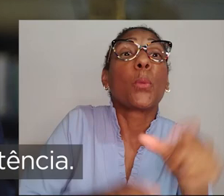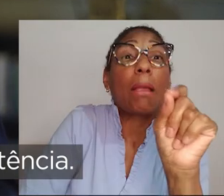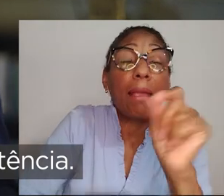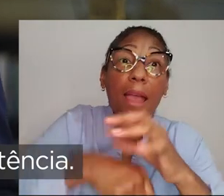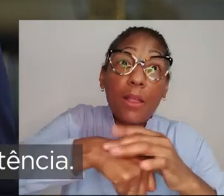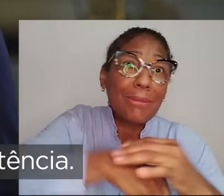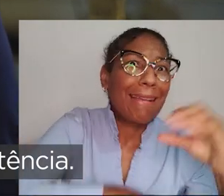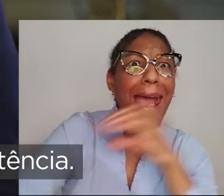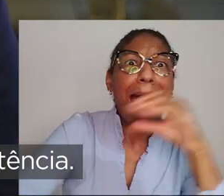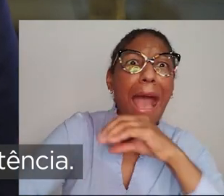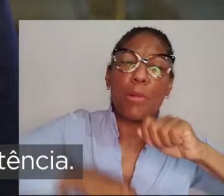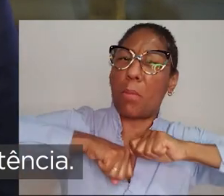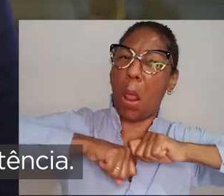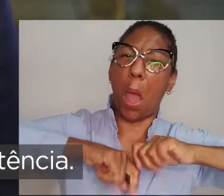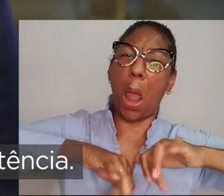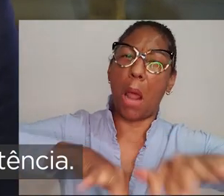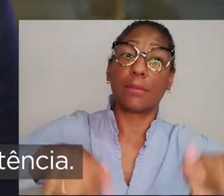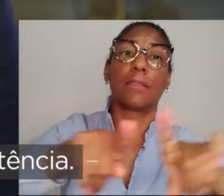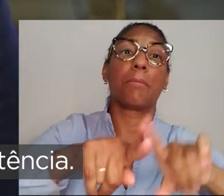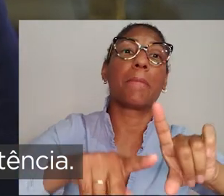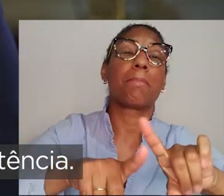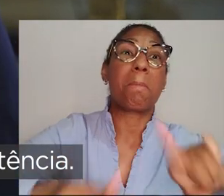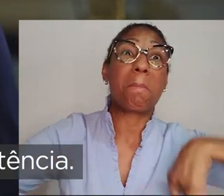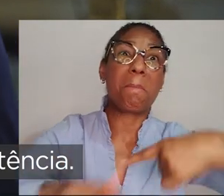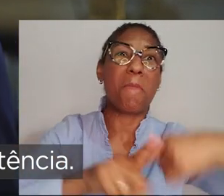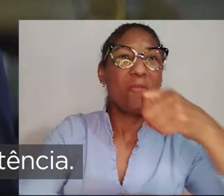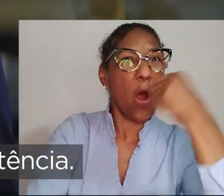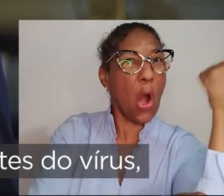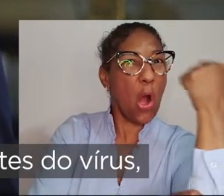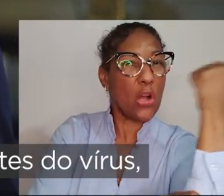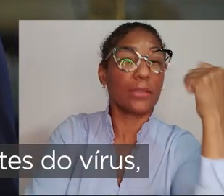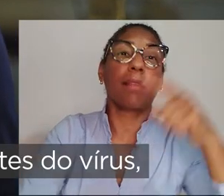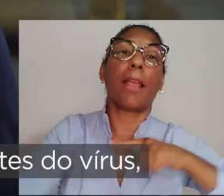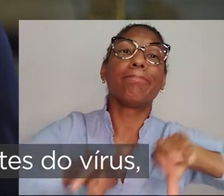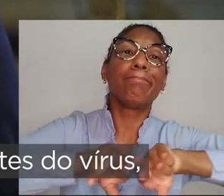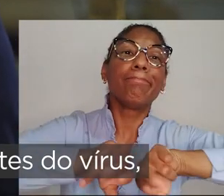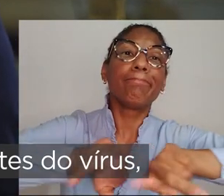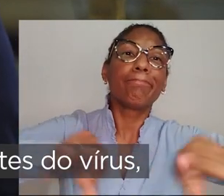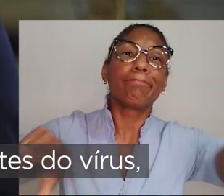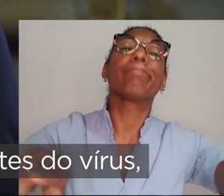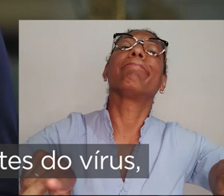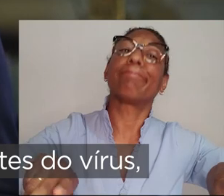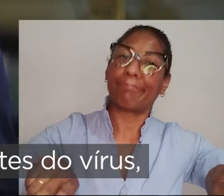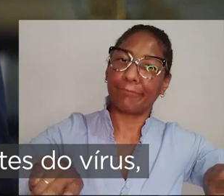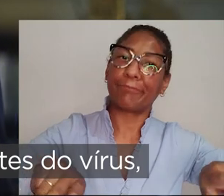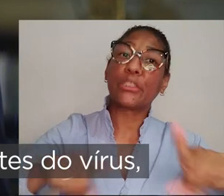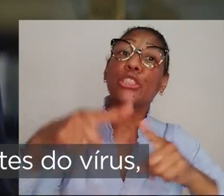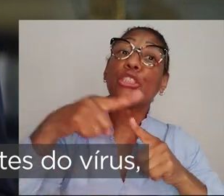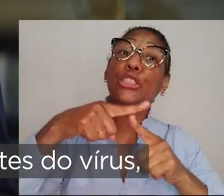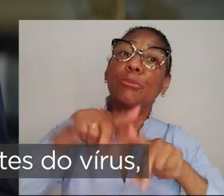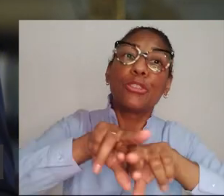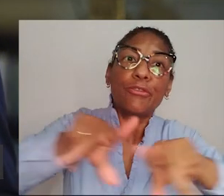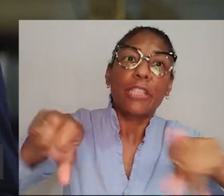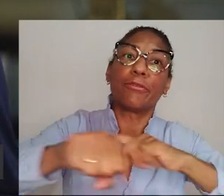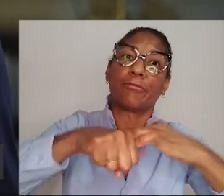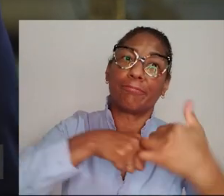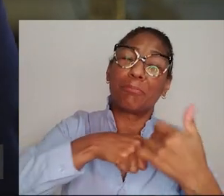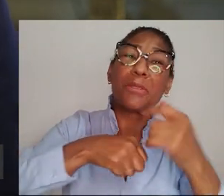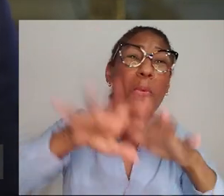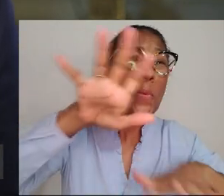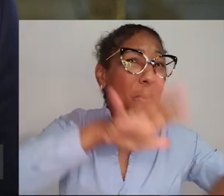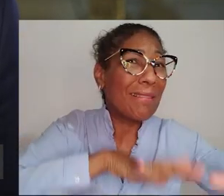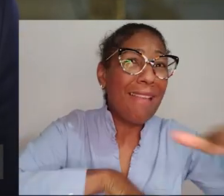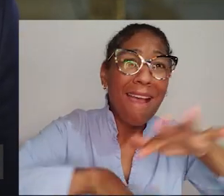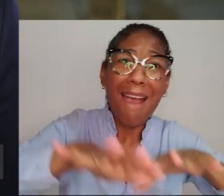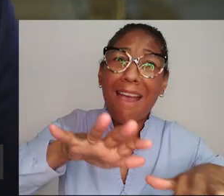Claramente, a doença ganhou velocidade e potência. Nós também estamos convivendo com novas variantes do vírus, o que amplia